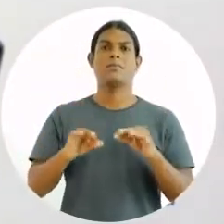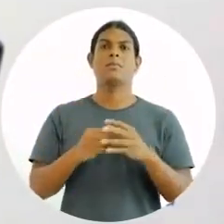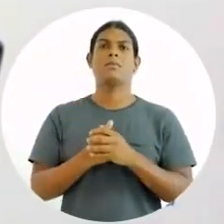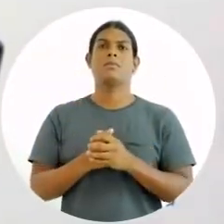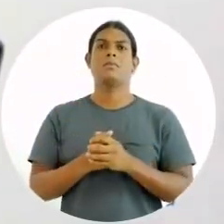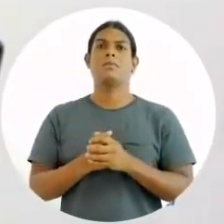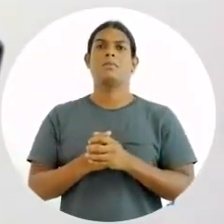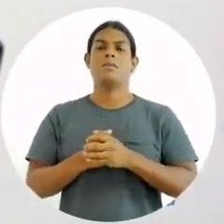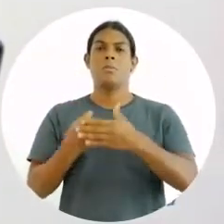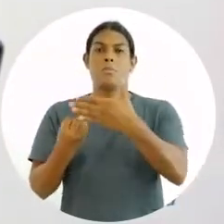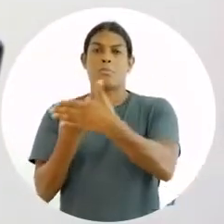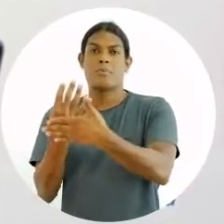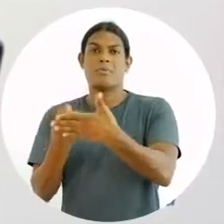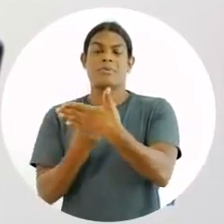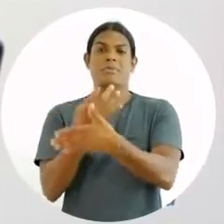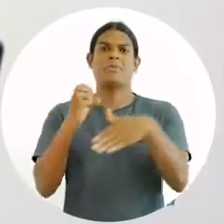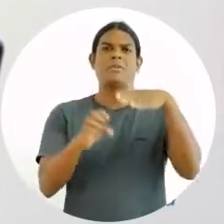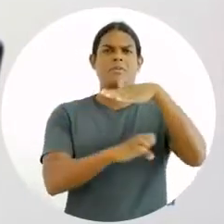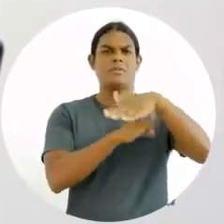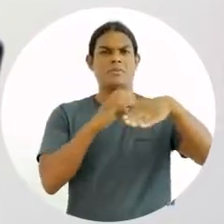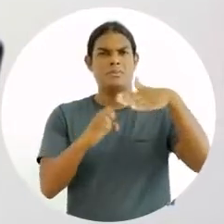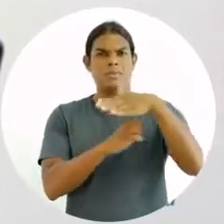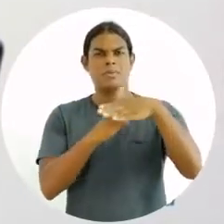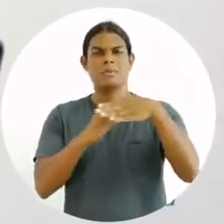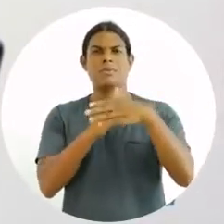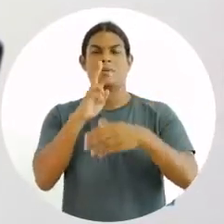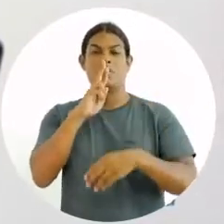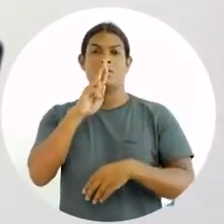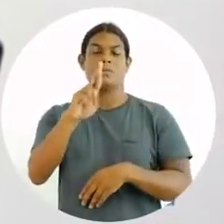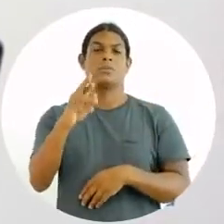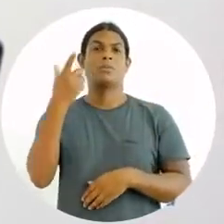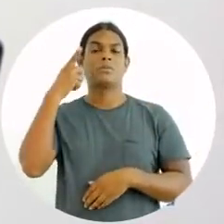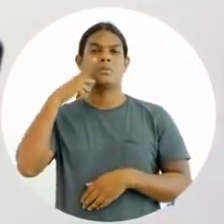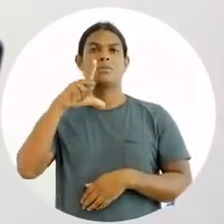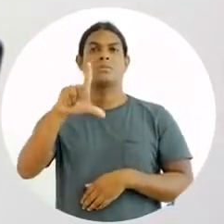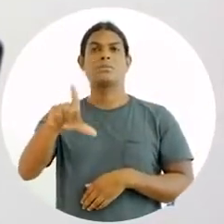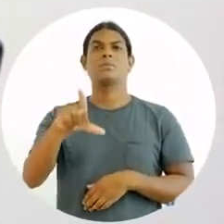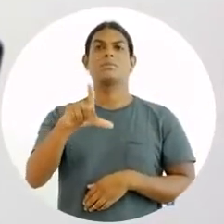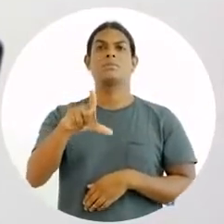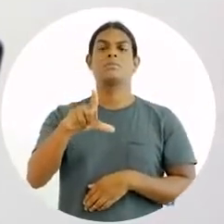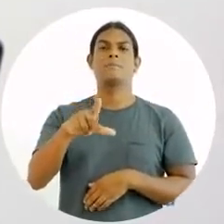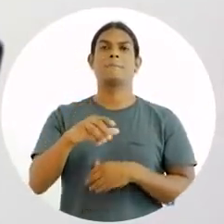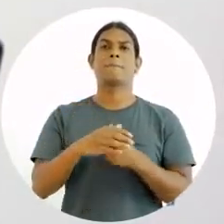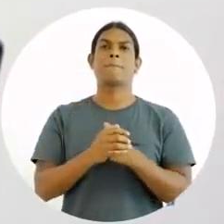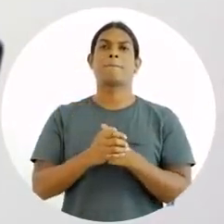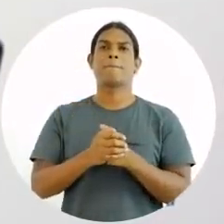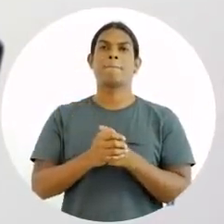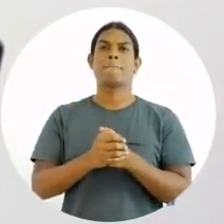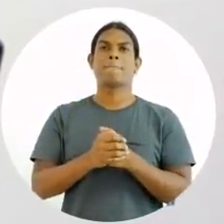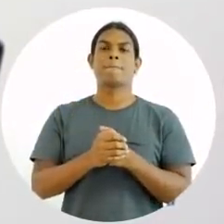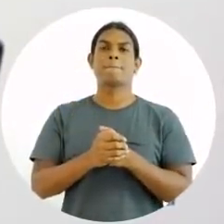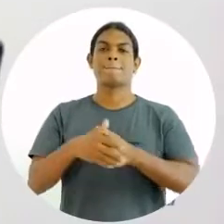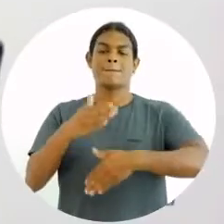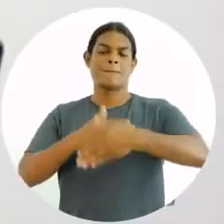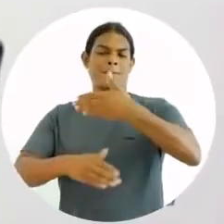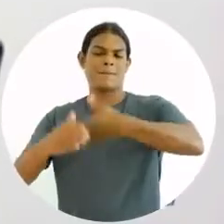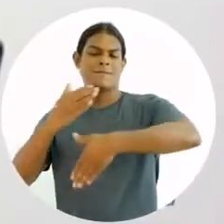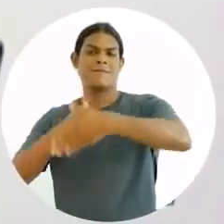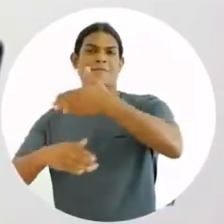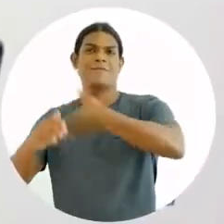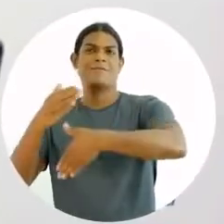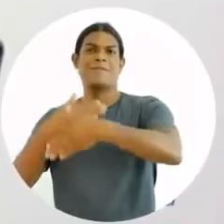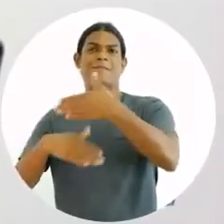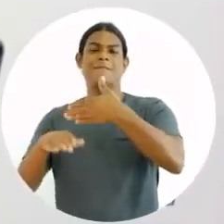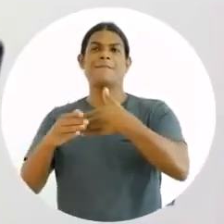de uma organização, ou seja, os resultados alcançados por ela, depende exclusivamente da administração das pessoas.